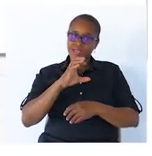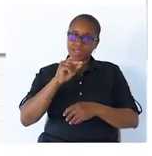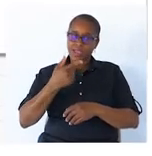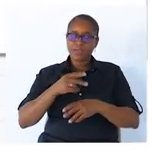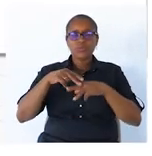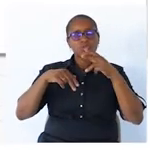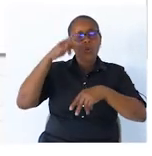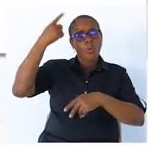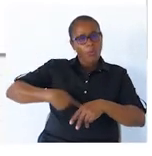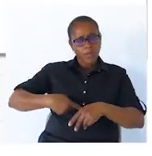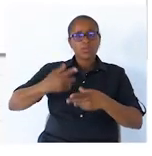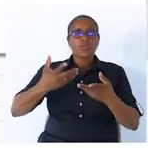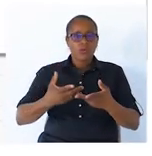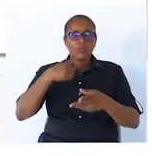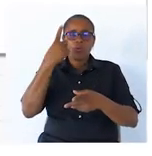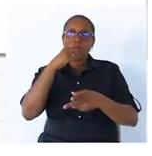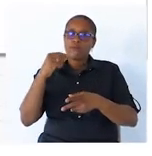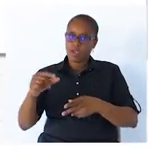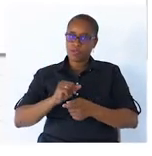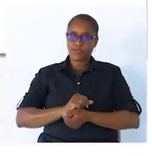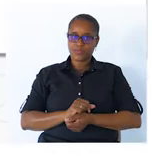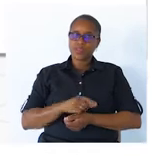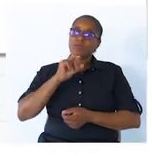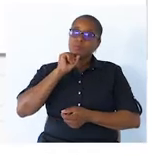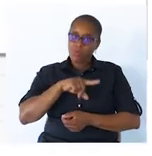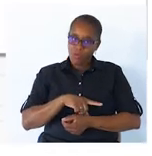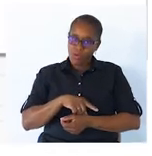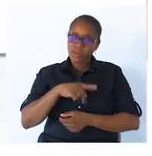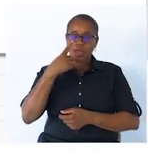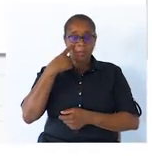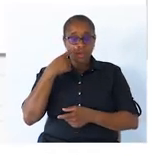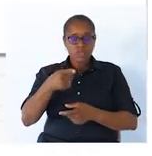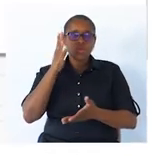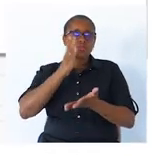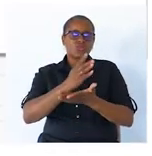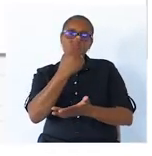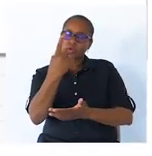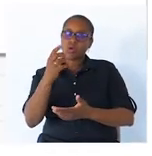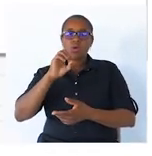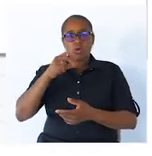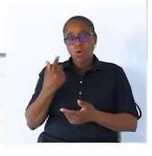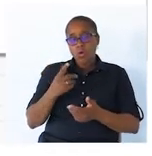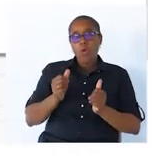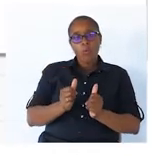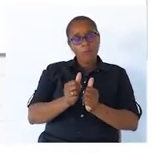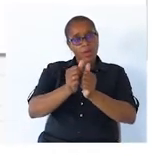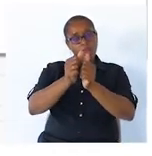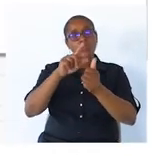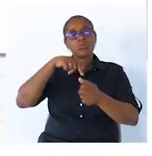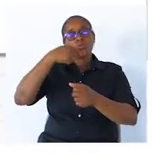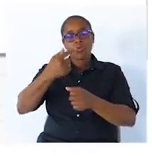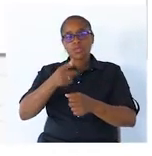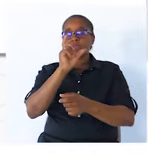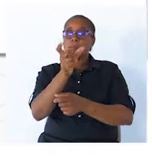obrigatoriamente por um verbo que pode aparecer sozinho ou acompanhado de